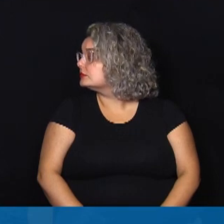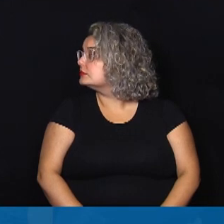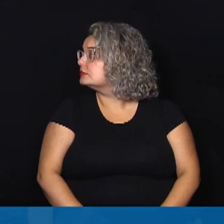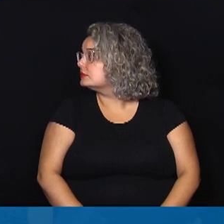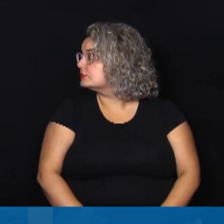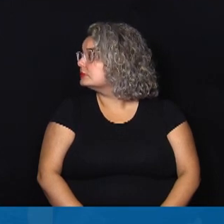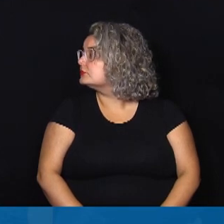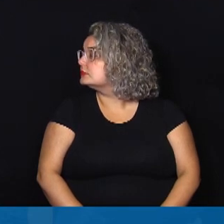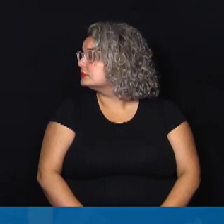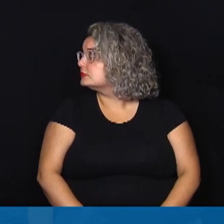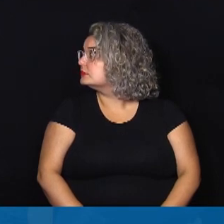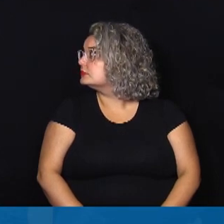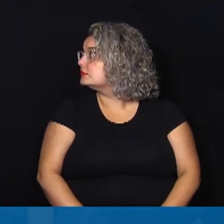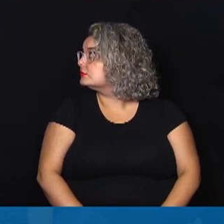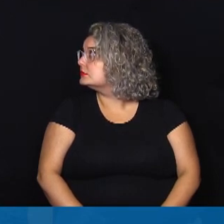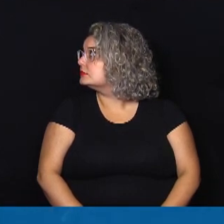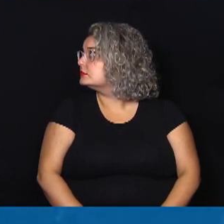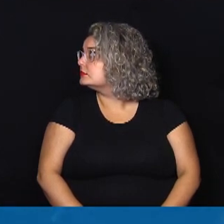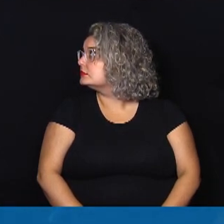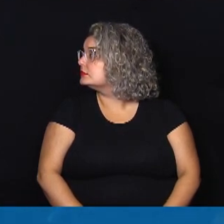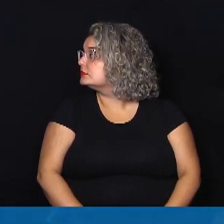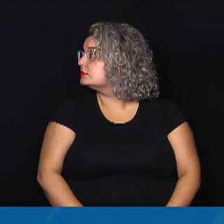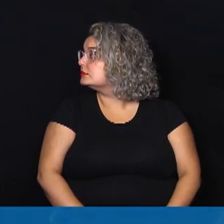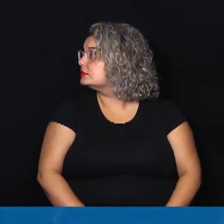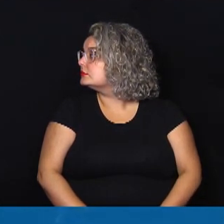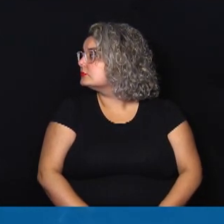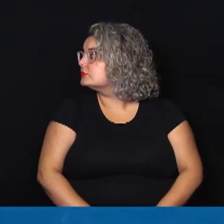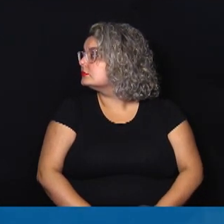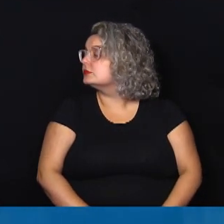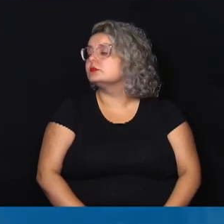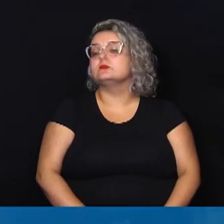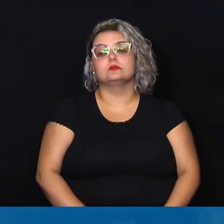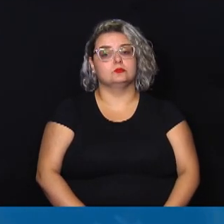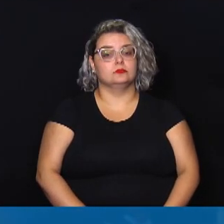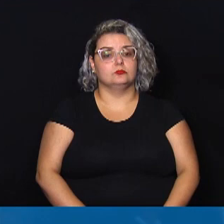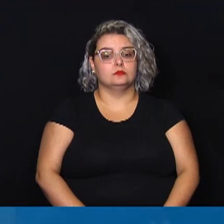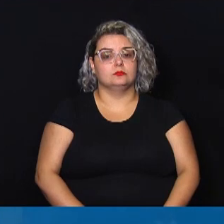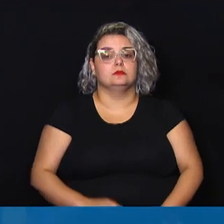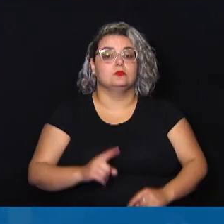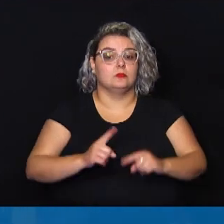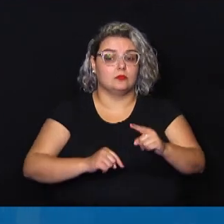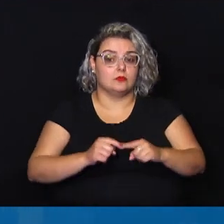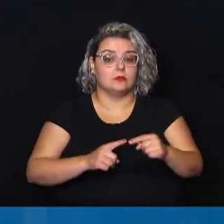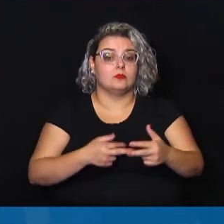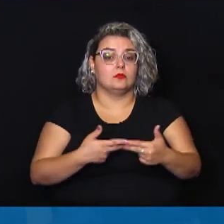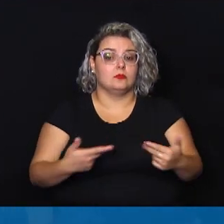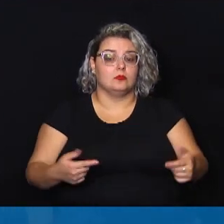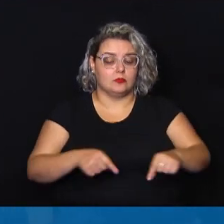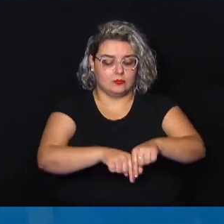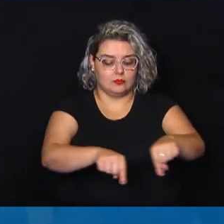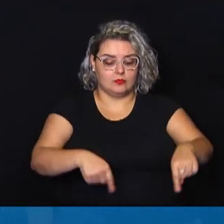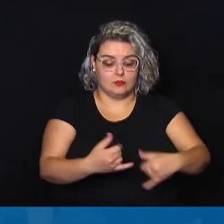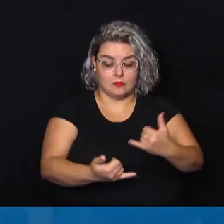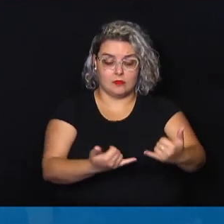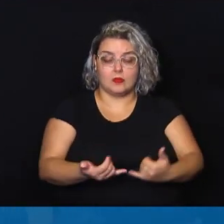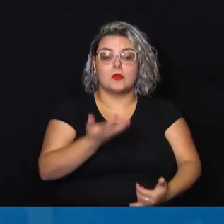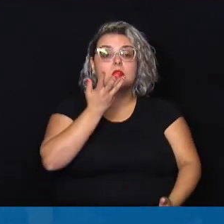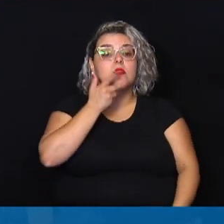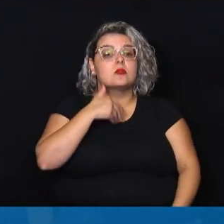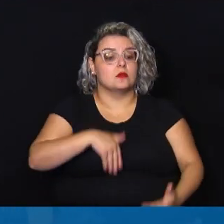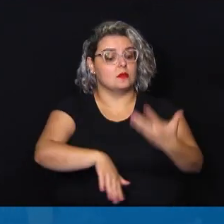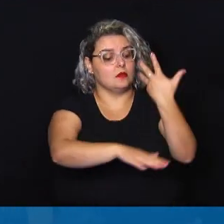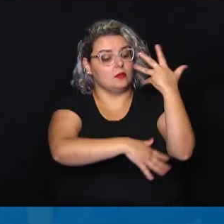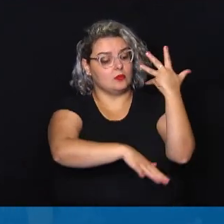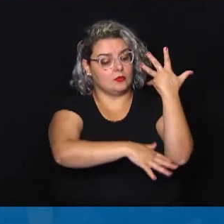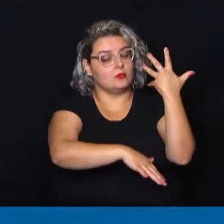públicas do Distrito do Ouro Verde, a aquisição de materiais para a construção de playgrounds em praças públicas do